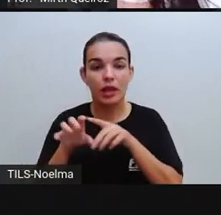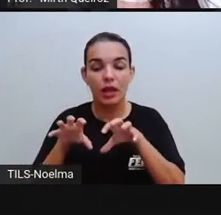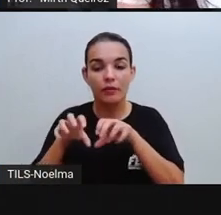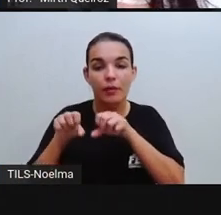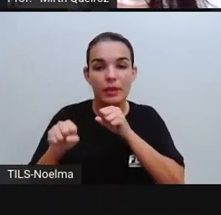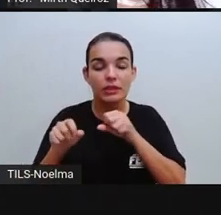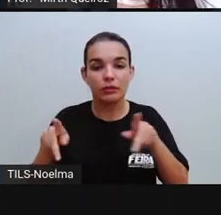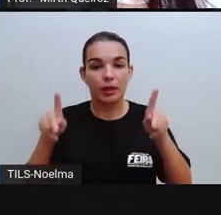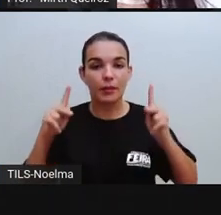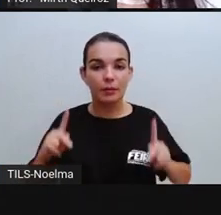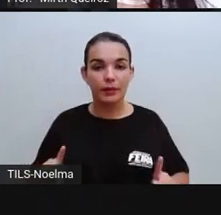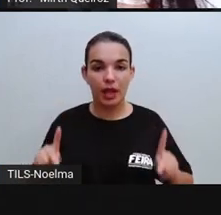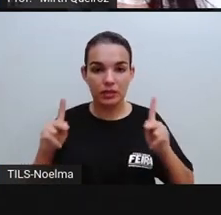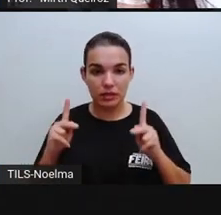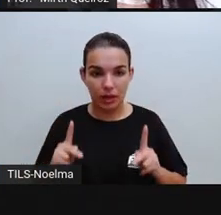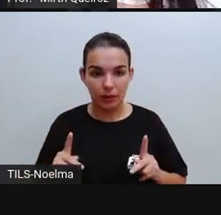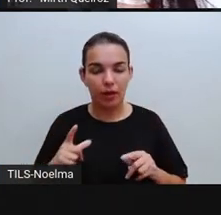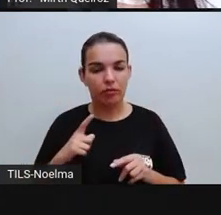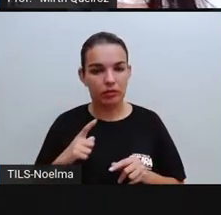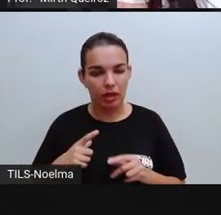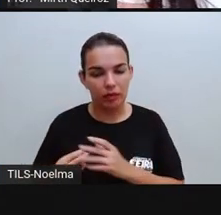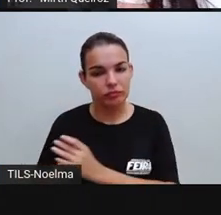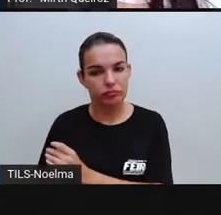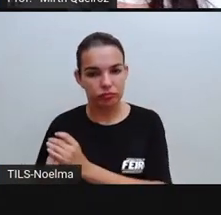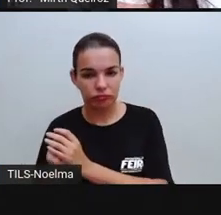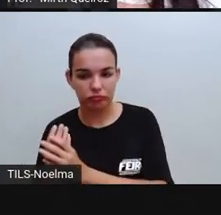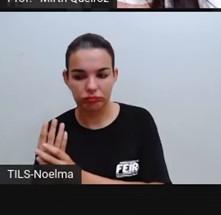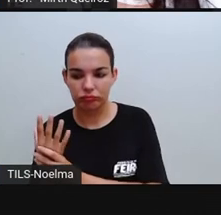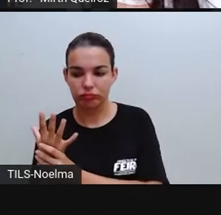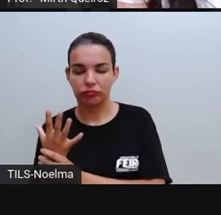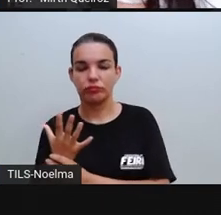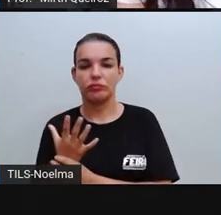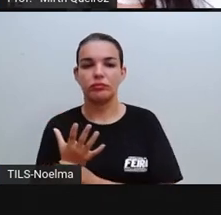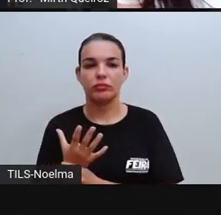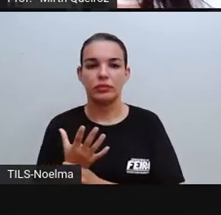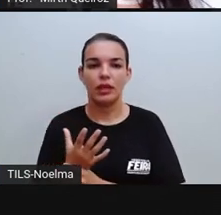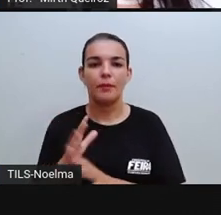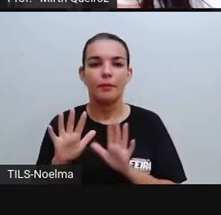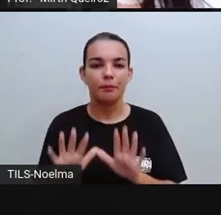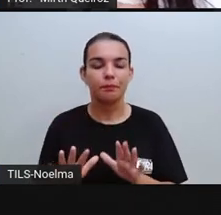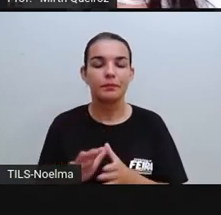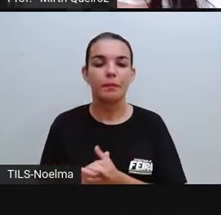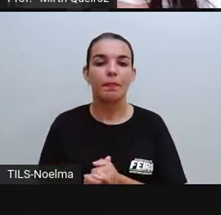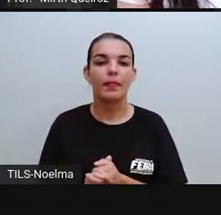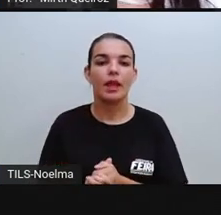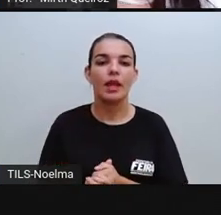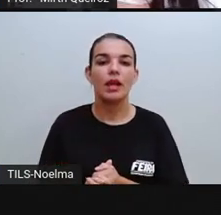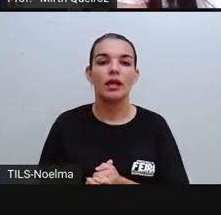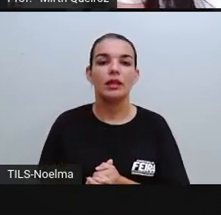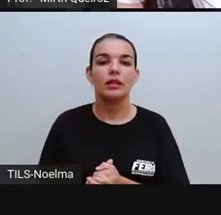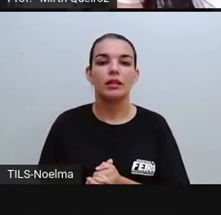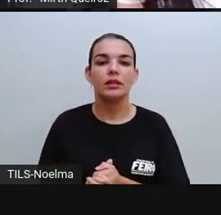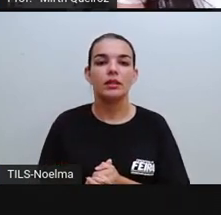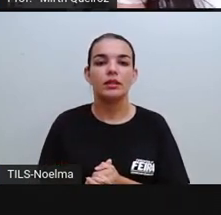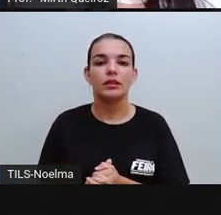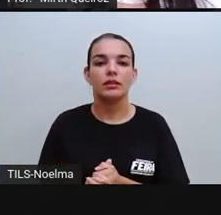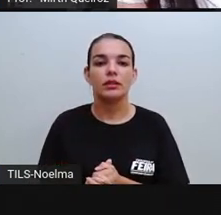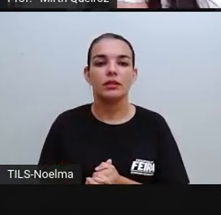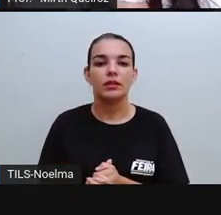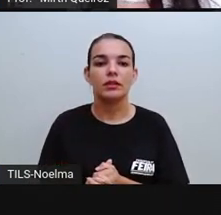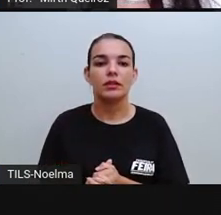nossa população, né? Que deram origem aí à nossa população. Os imigrantes europeus também, os asiáticos também.